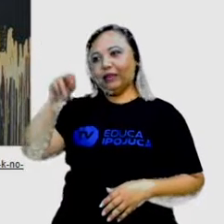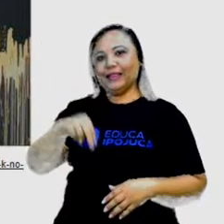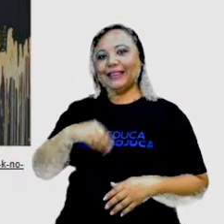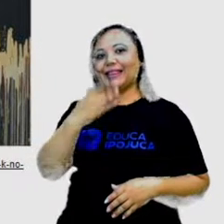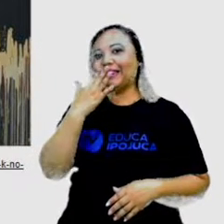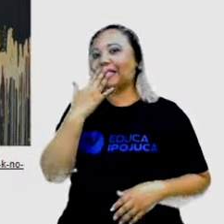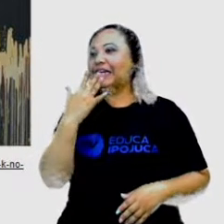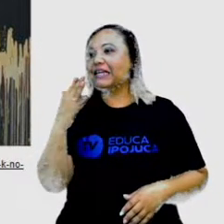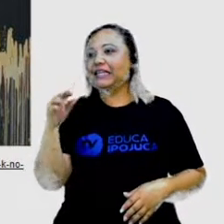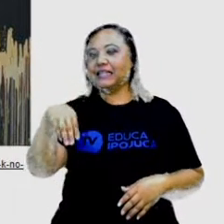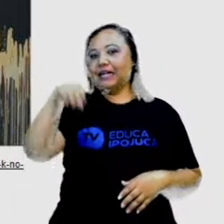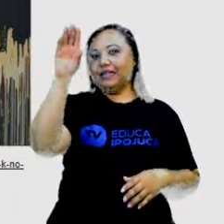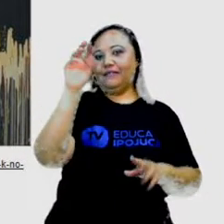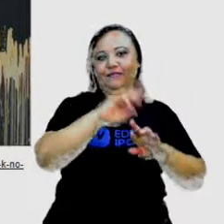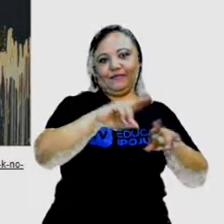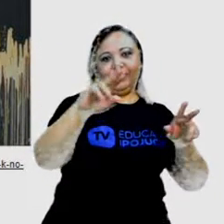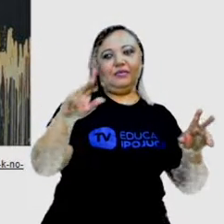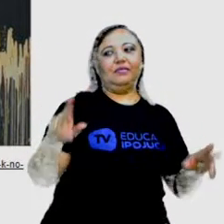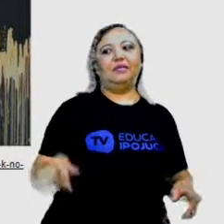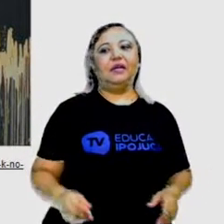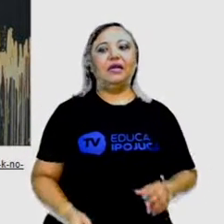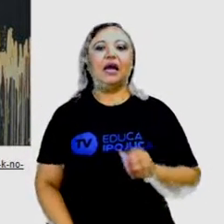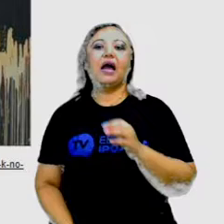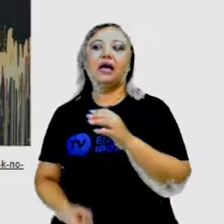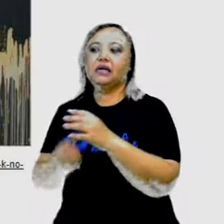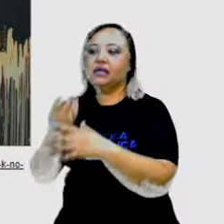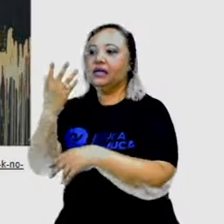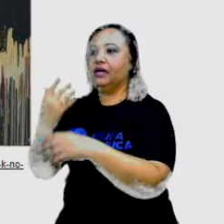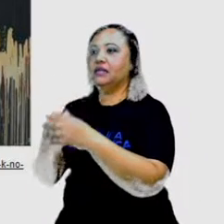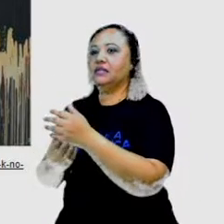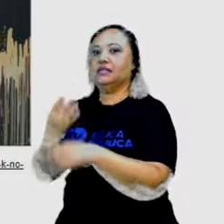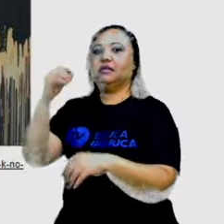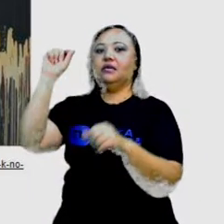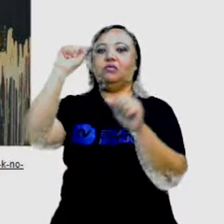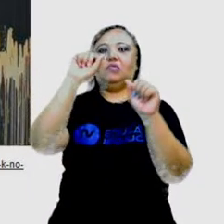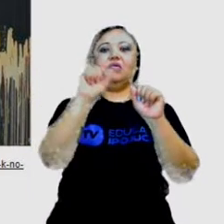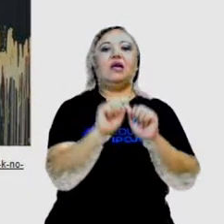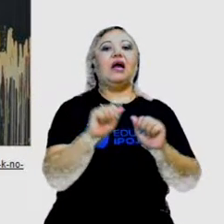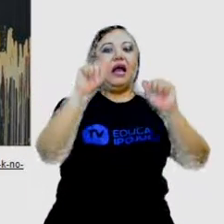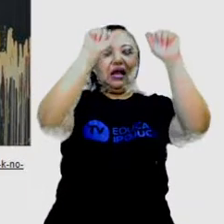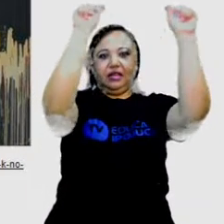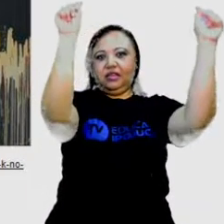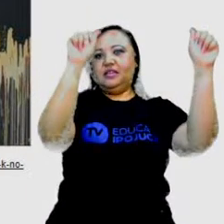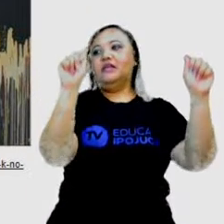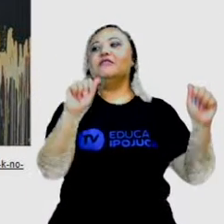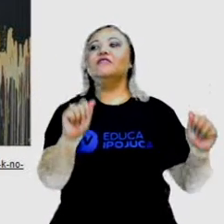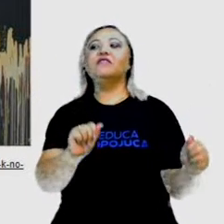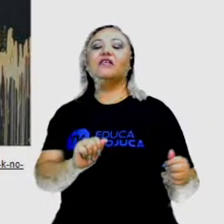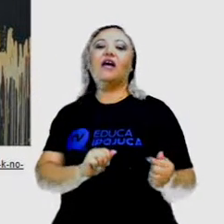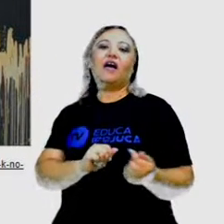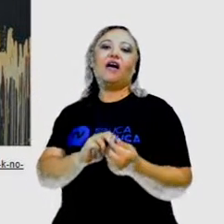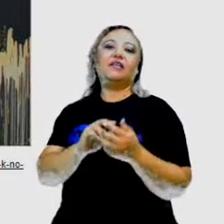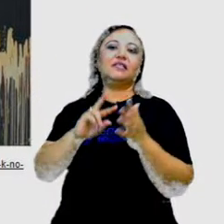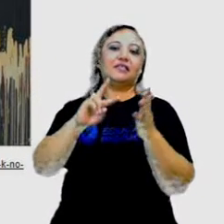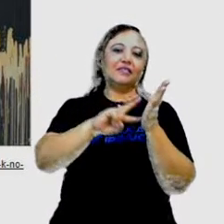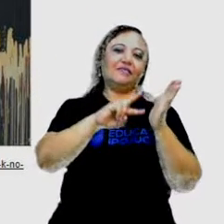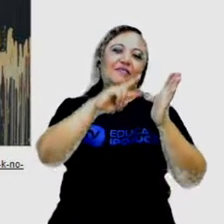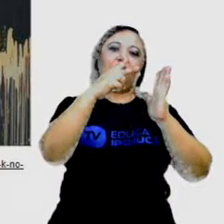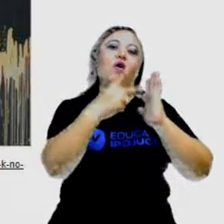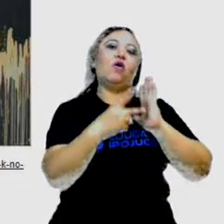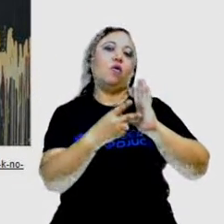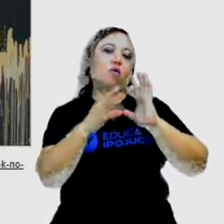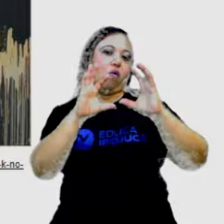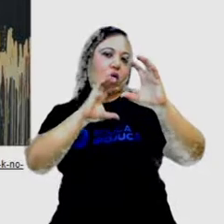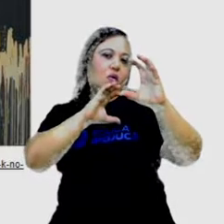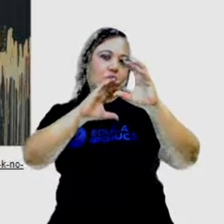diferente. Então, a criação artística, esse processo de se comunicar, o artista quer mostrar